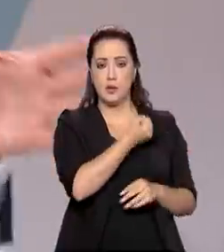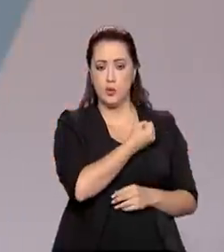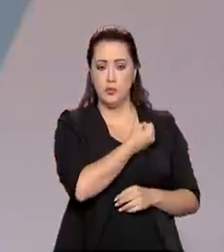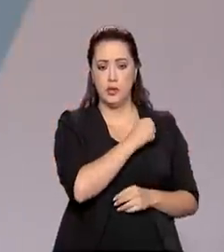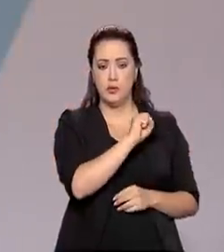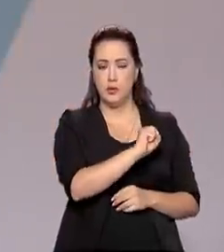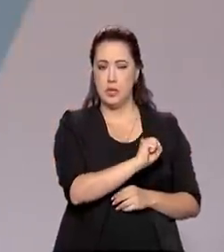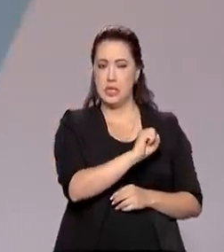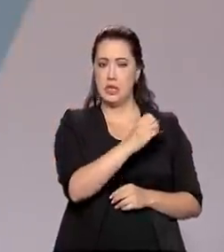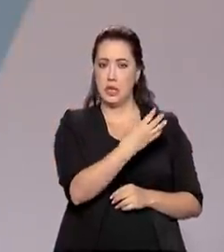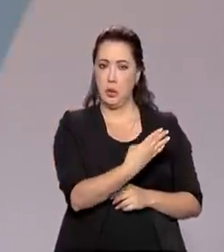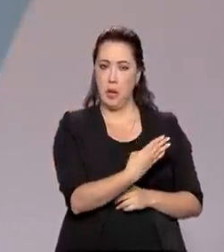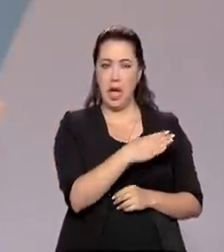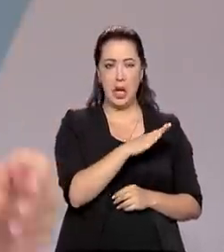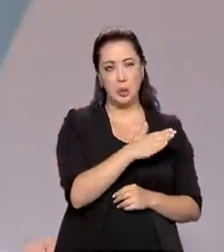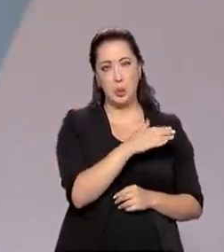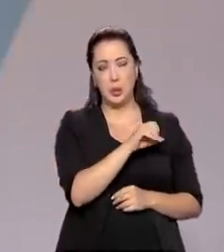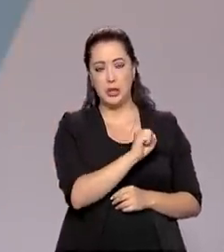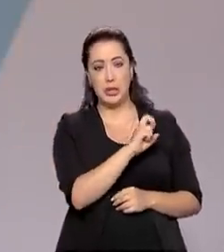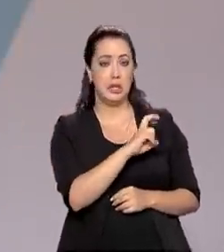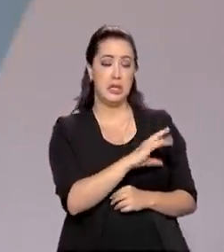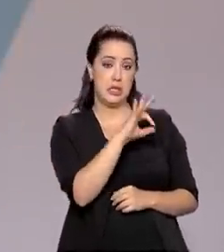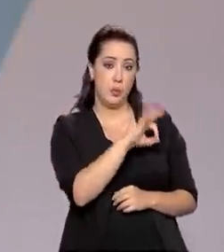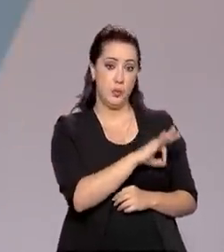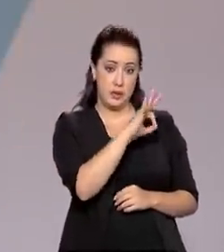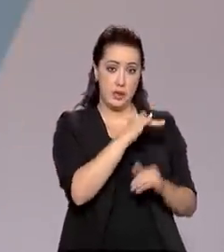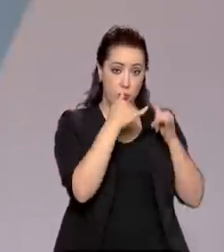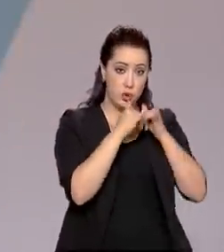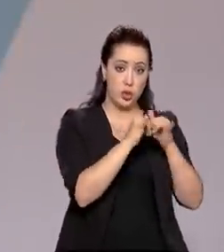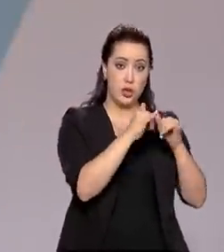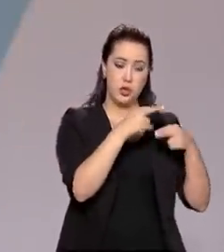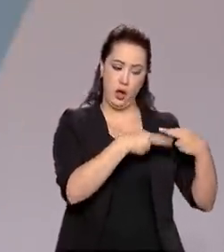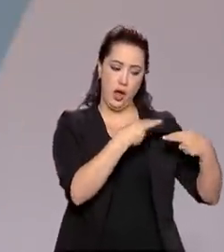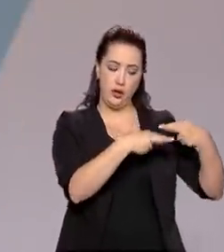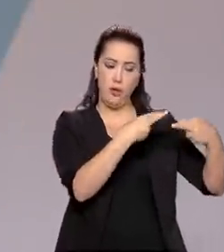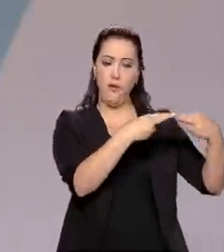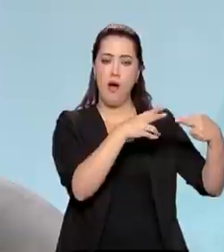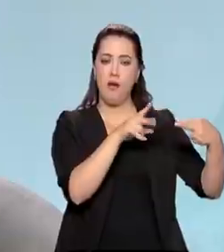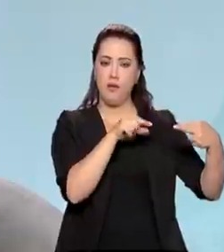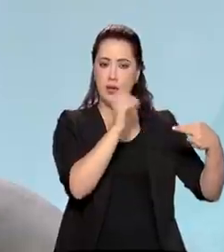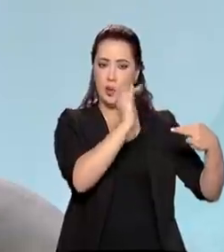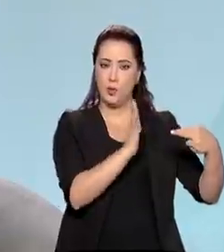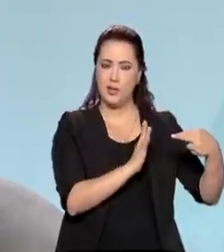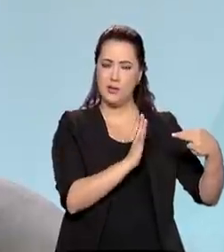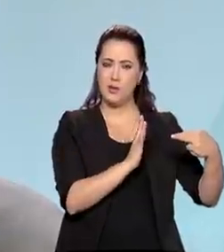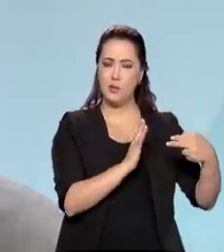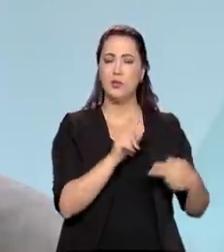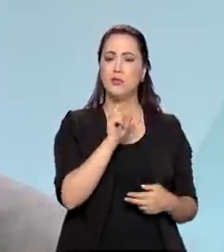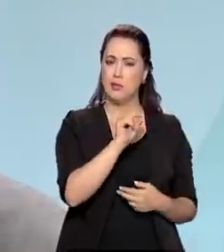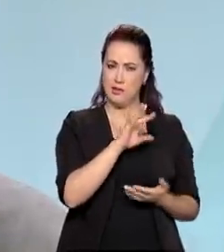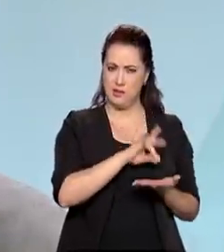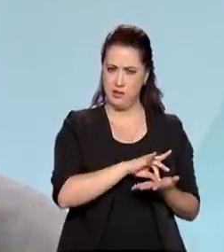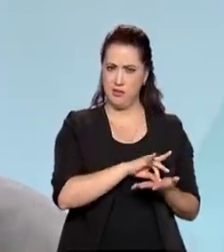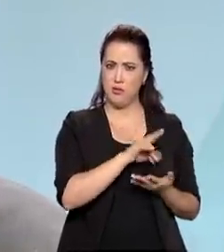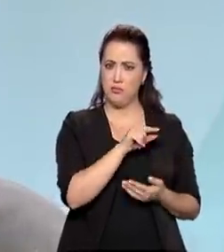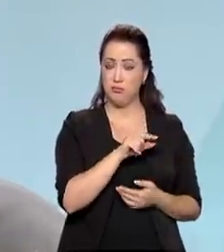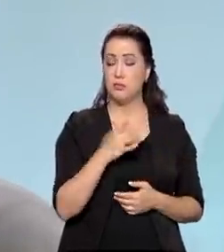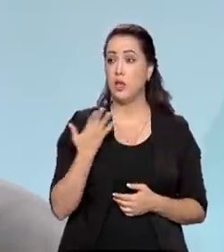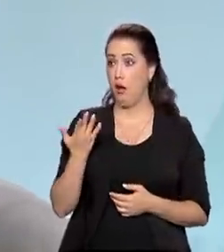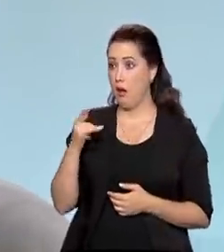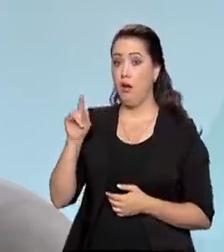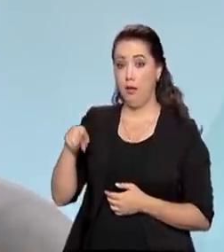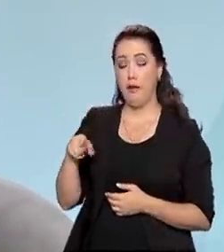84%, 85% de matriz elétrica renovável no país, não é isso, secretário? Correto, correto. E o Brasil